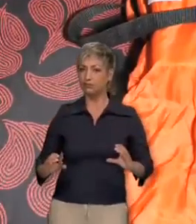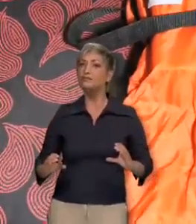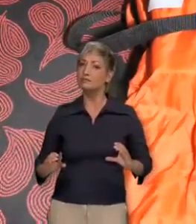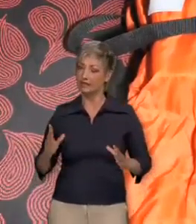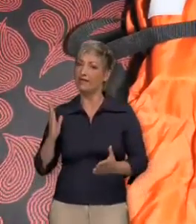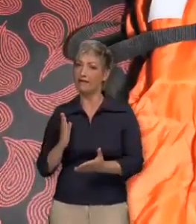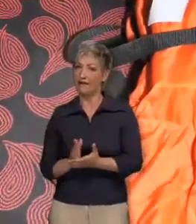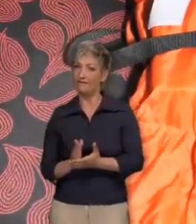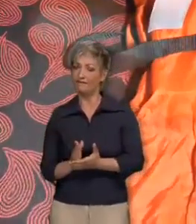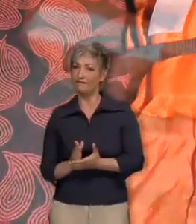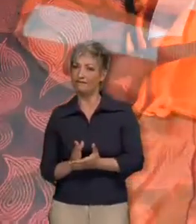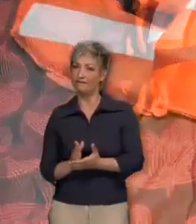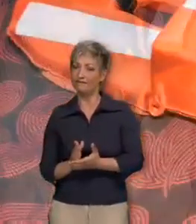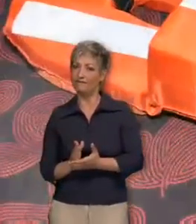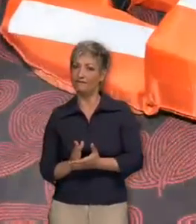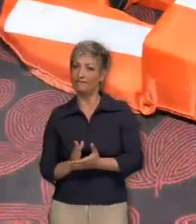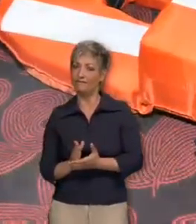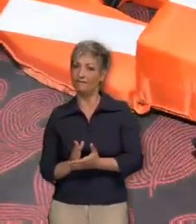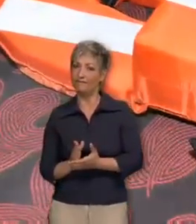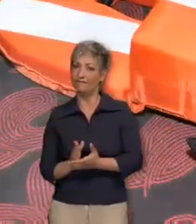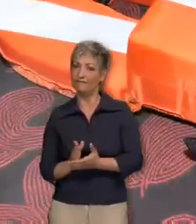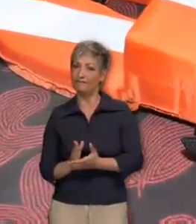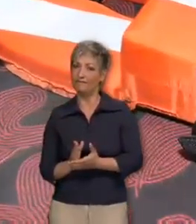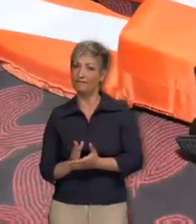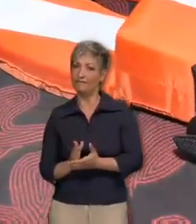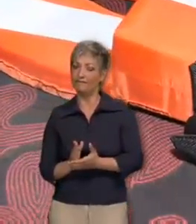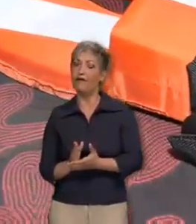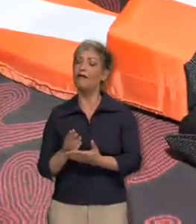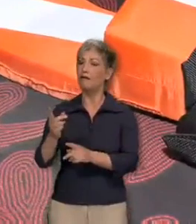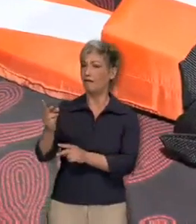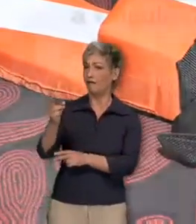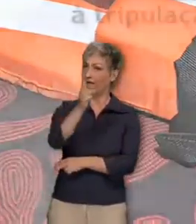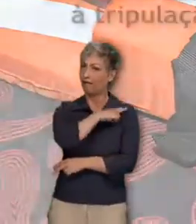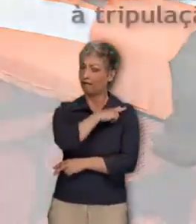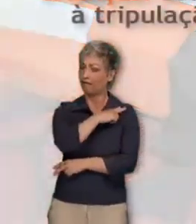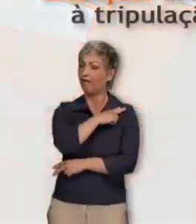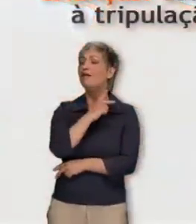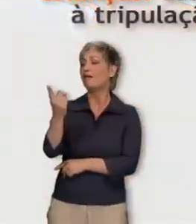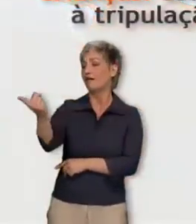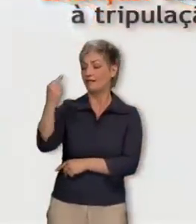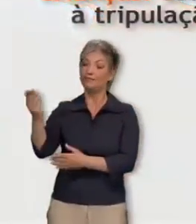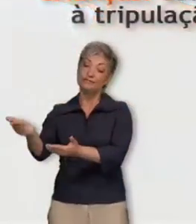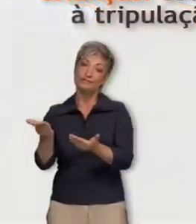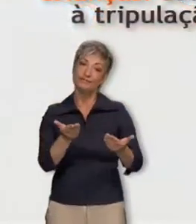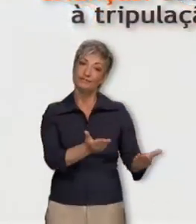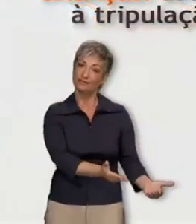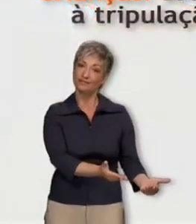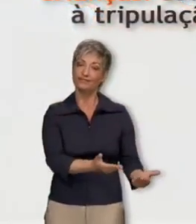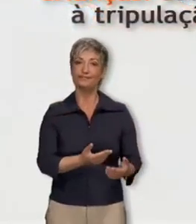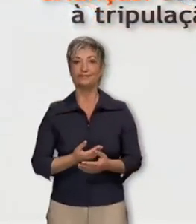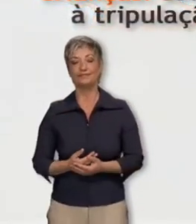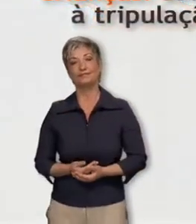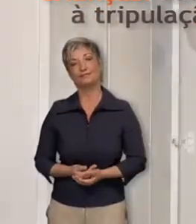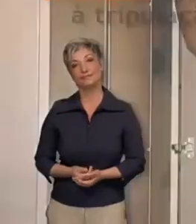Para crianças com menos de 12 meses existem coletes salva-vidas especiais, bem como para crianças com peso de até 32